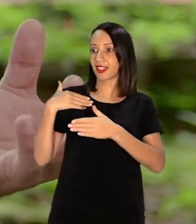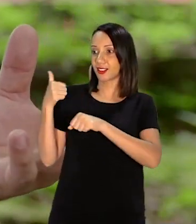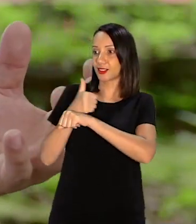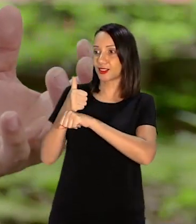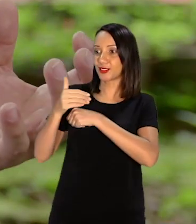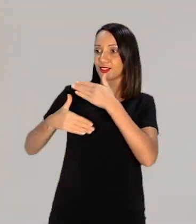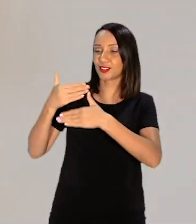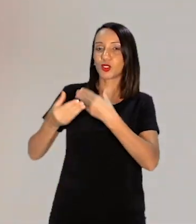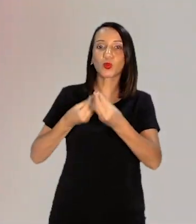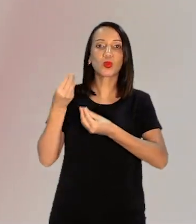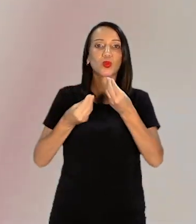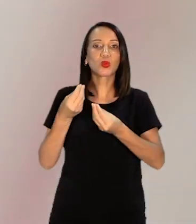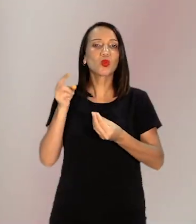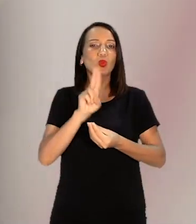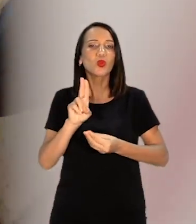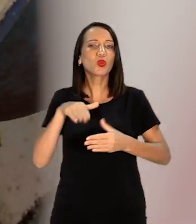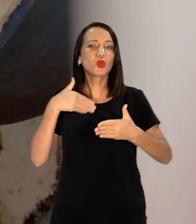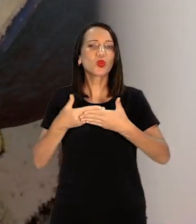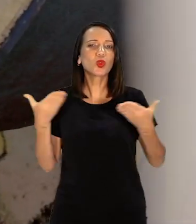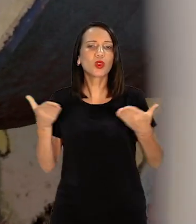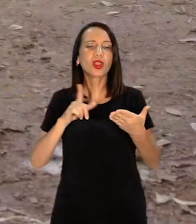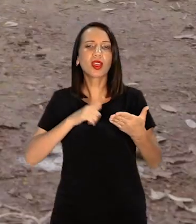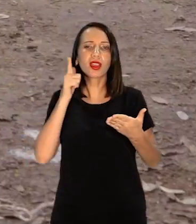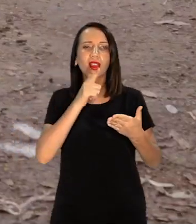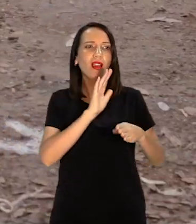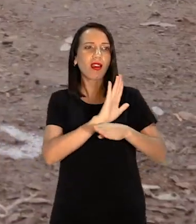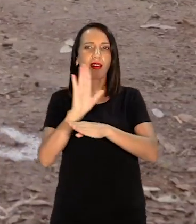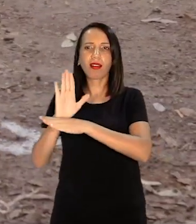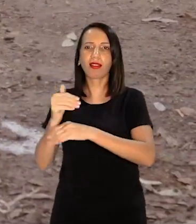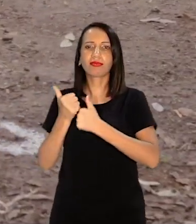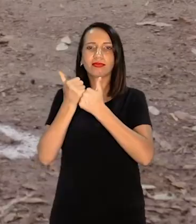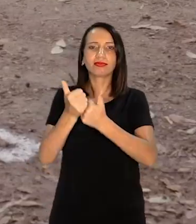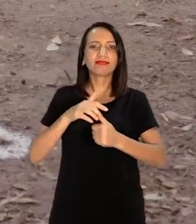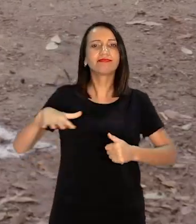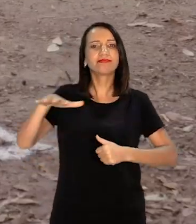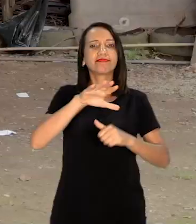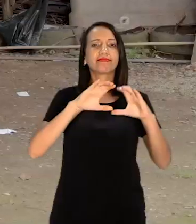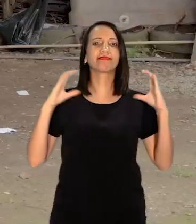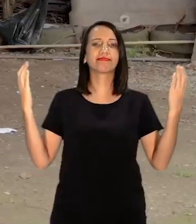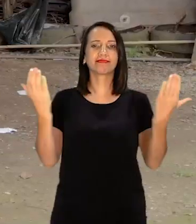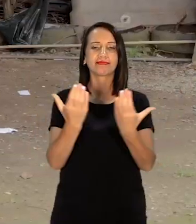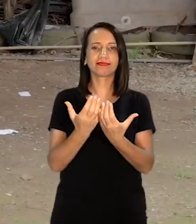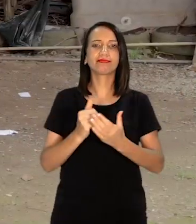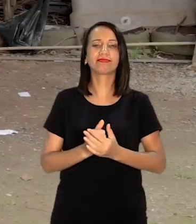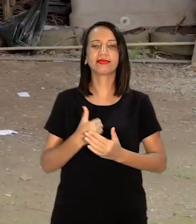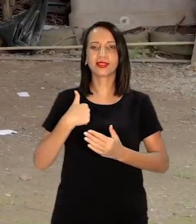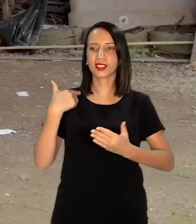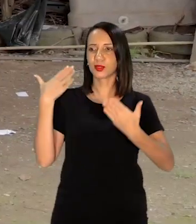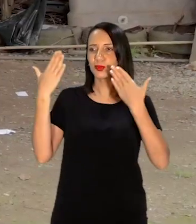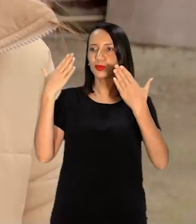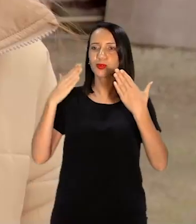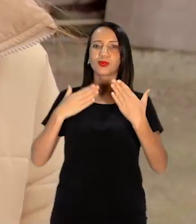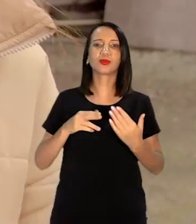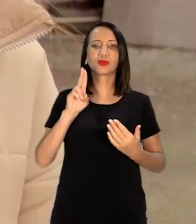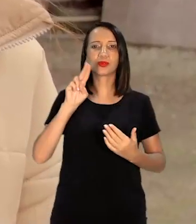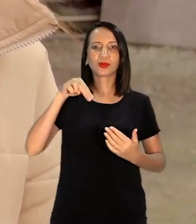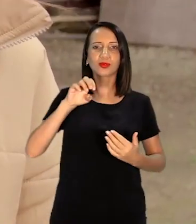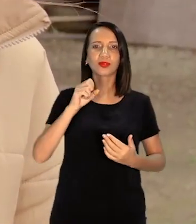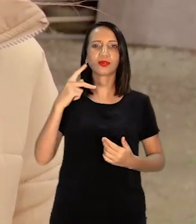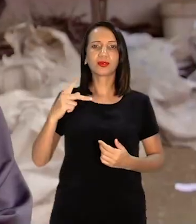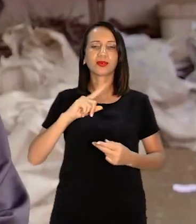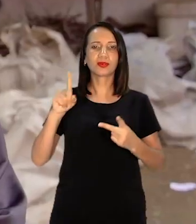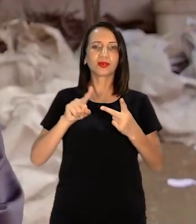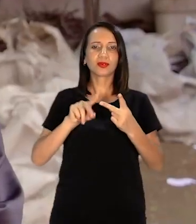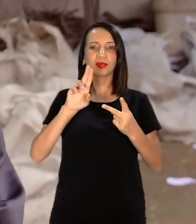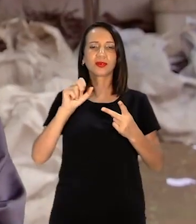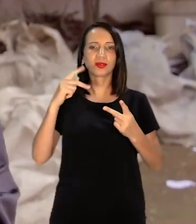e como é que eu uso isso também para ajudar, de certa forma, a coletividade. Eu vou prestar psicologia na UNESP e na